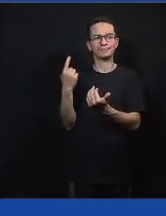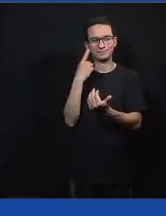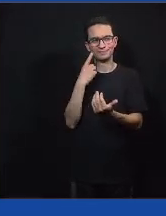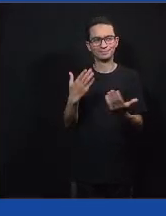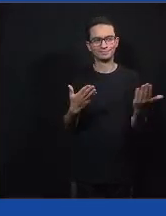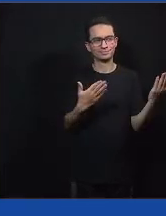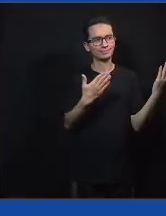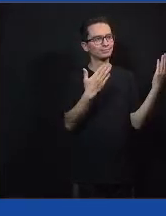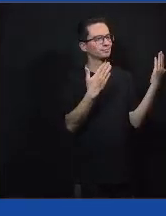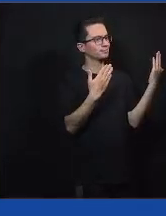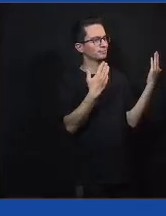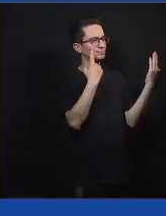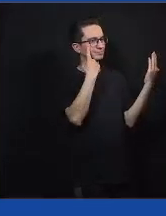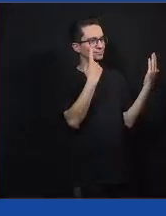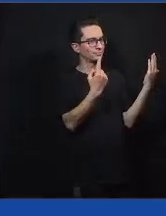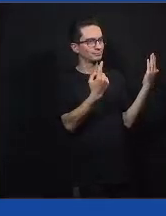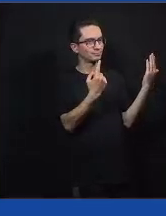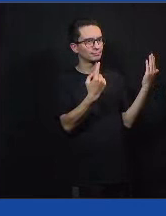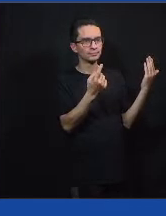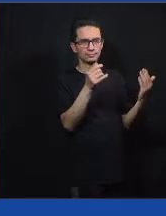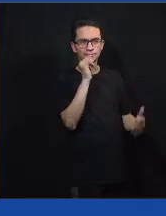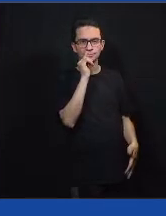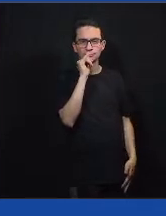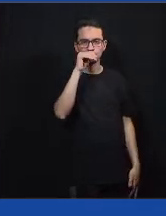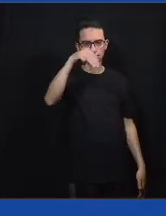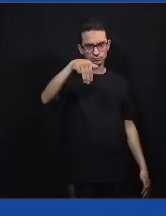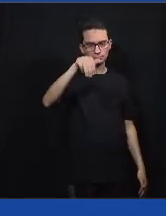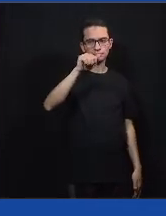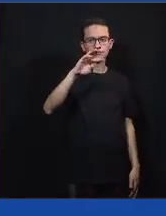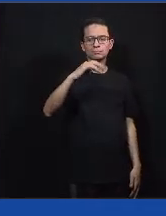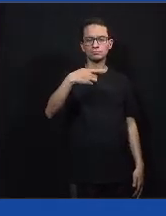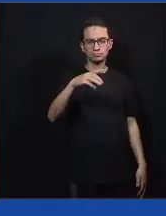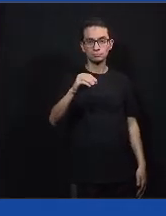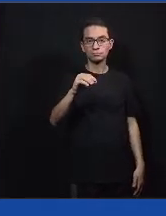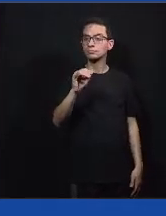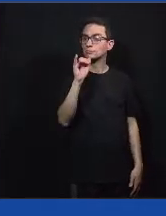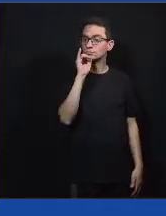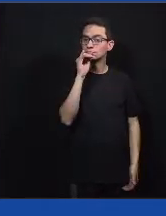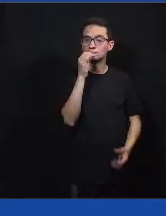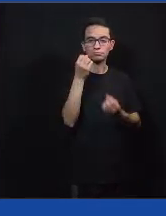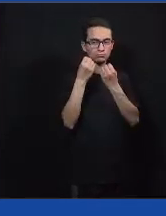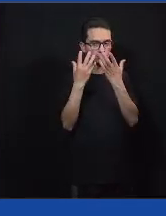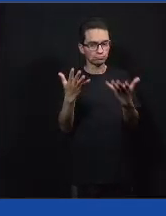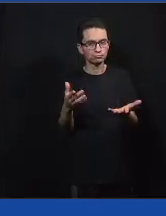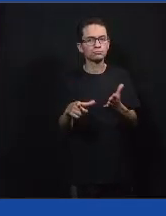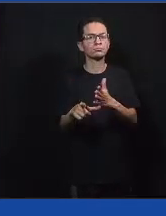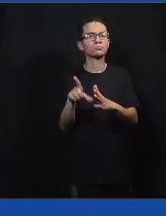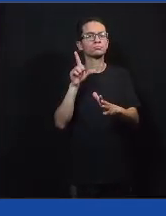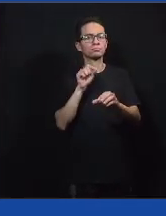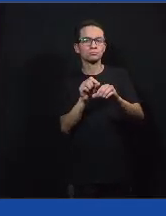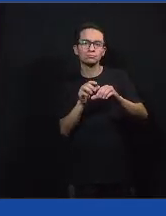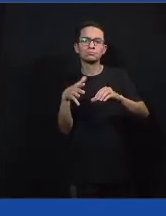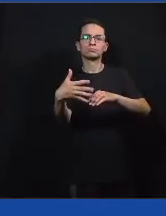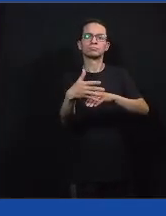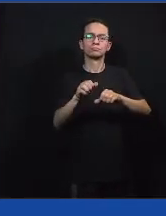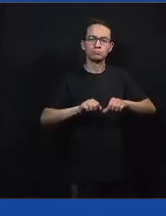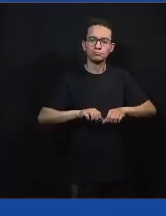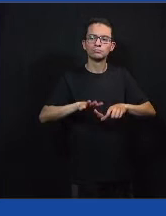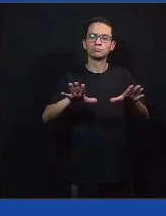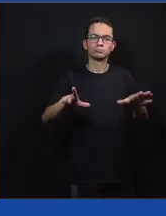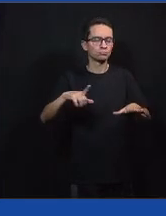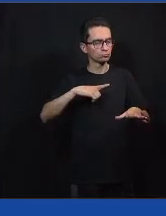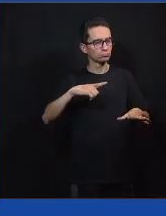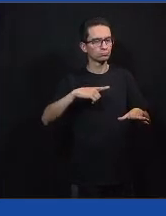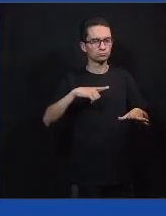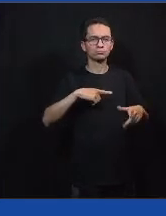nesse caso, em Matão, é um bom exemplo. gente foi, antes da pandemia, gente também teve um pouco dessa sorte de poder rodar